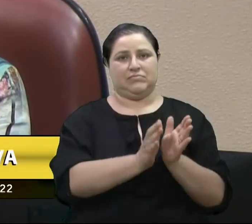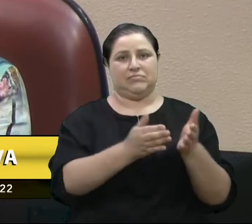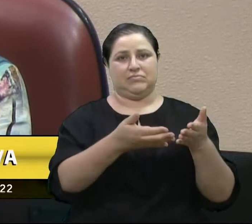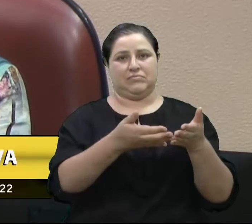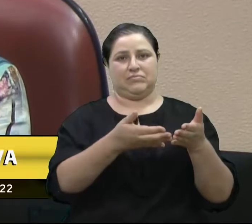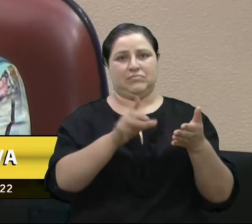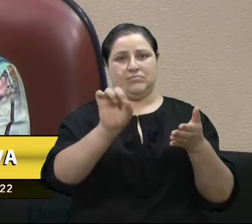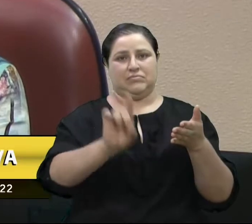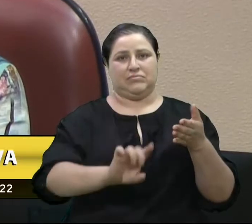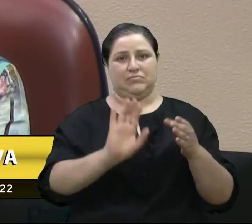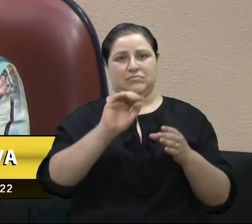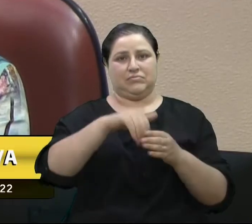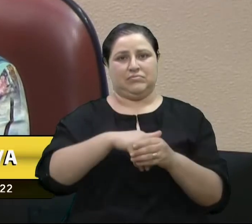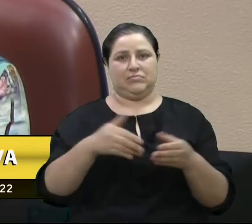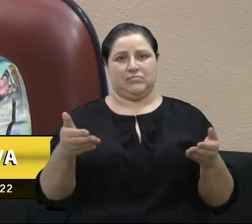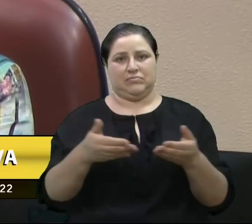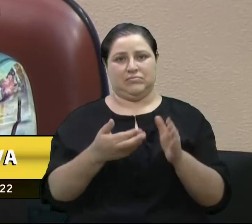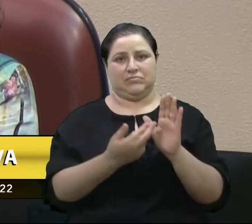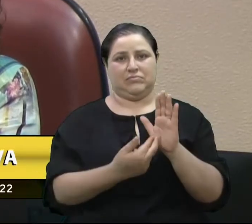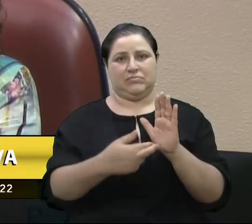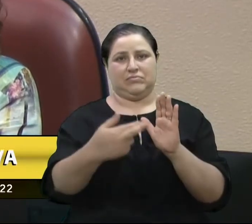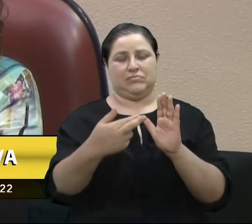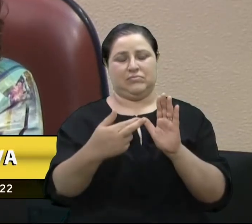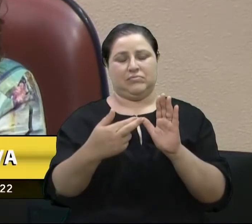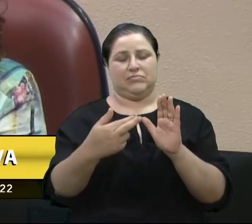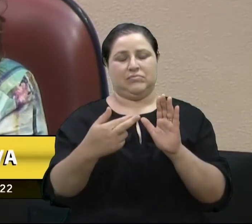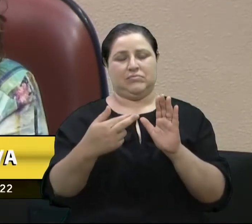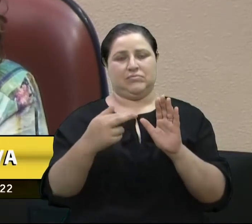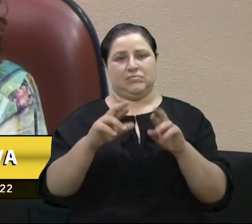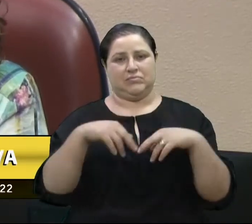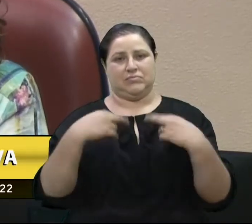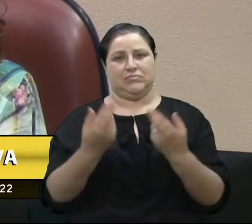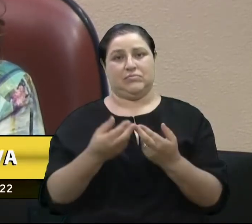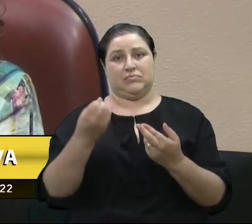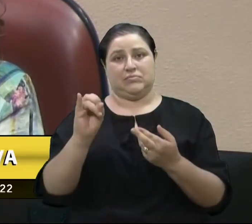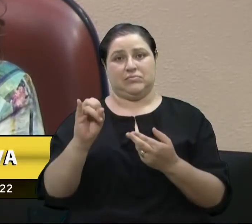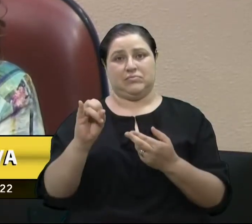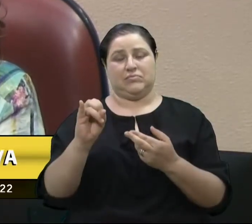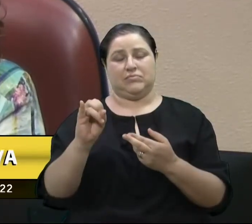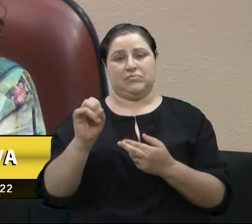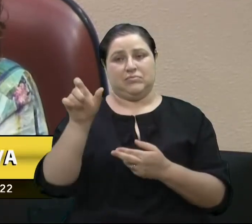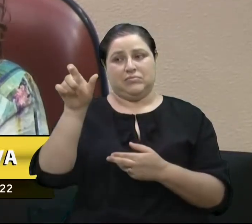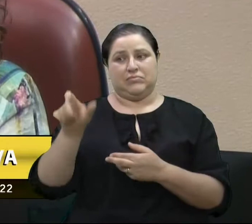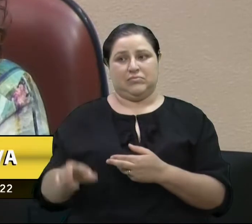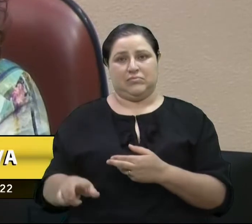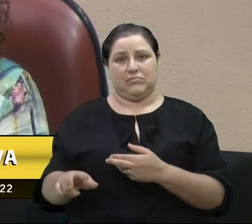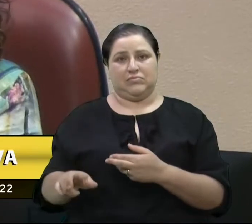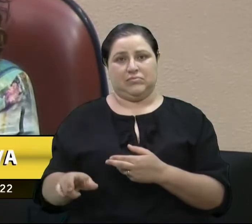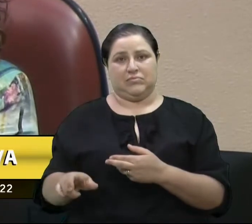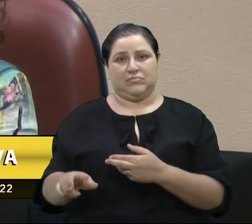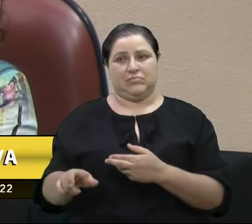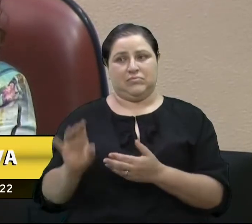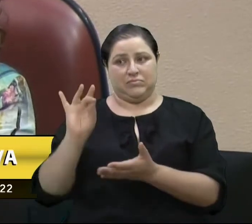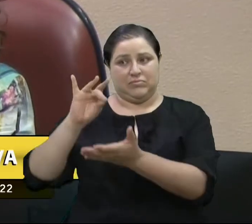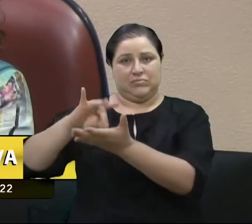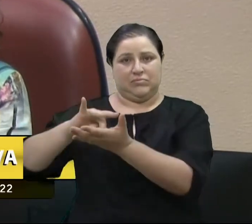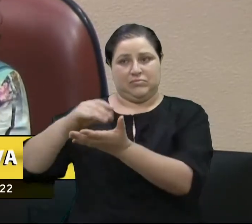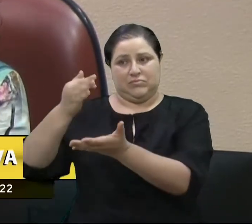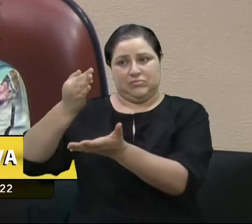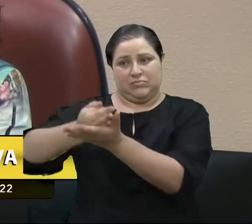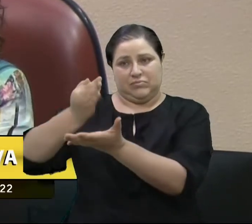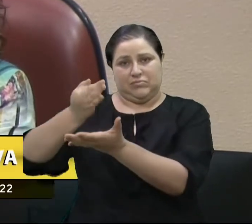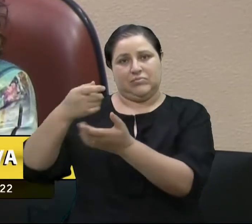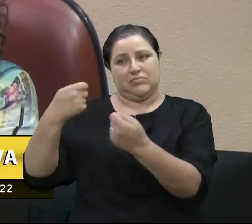voto na presente sessão representativa ou, no caso de ausência do titular, se substituto durante a ordem do dia.